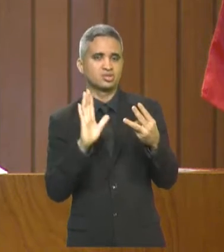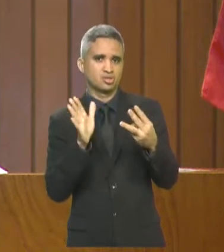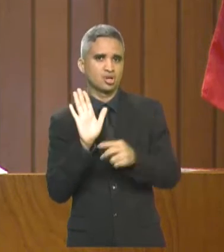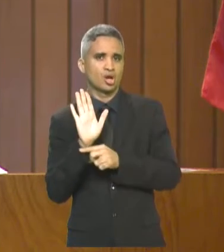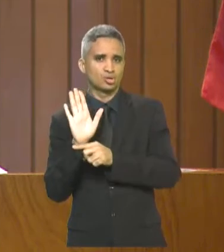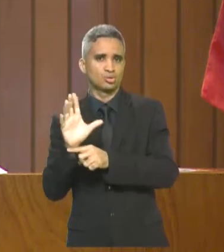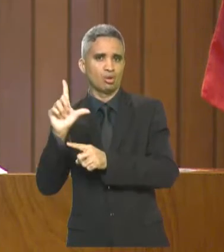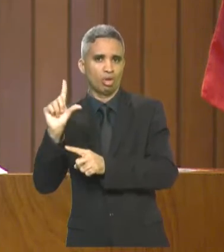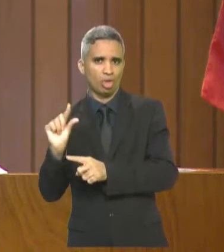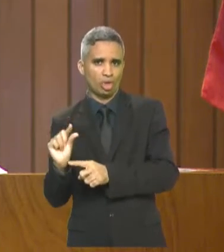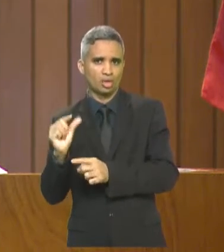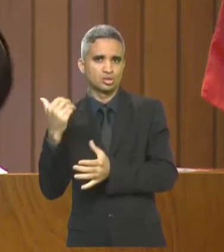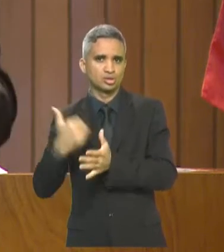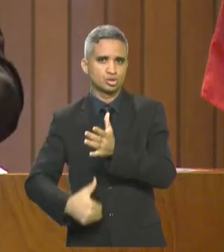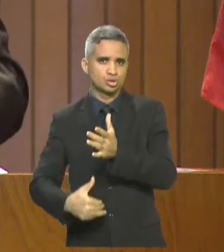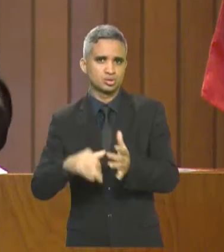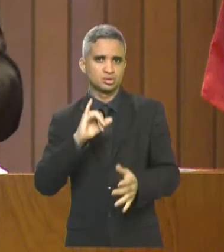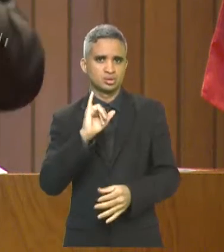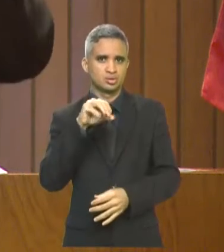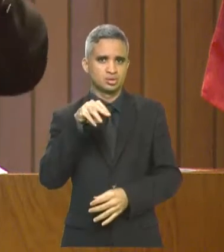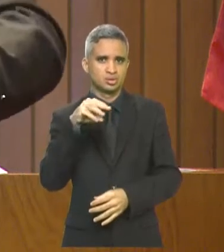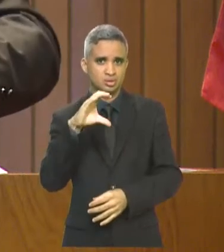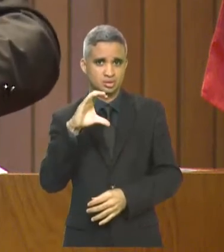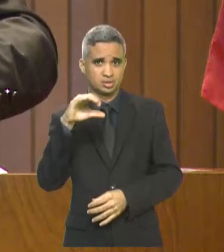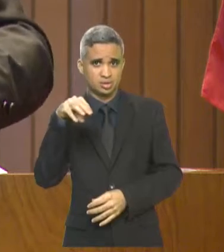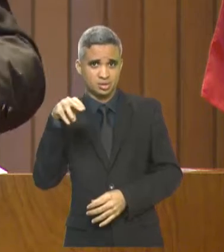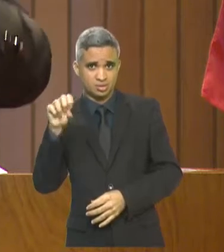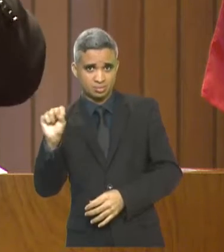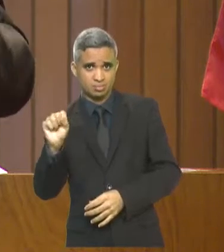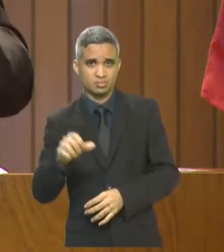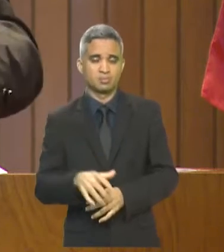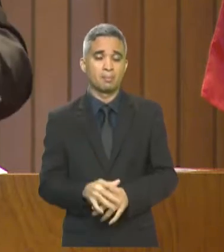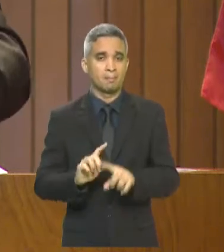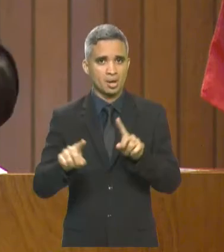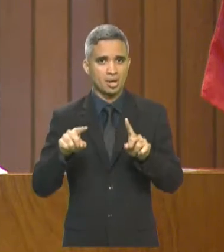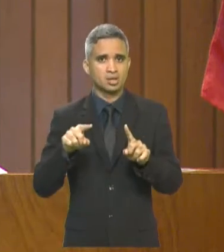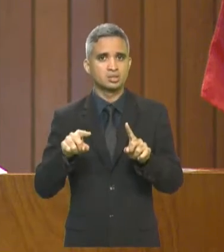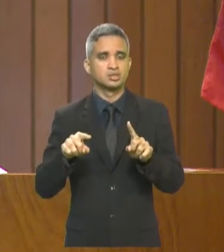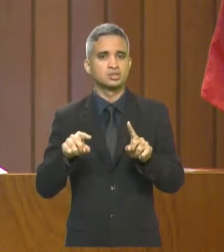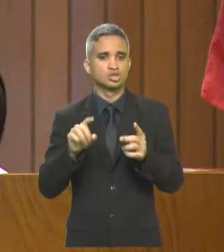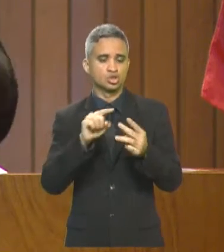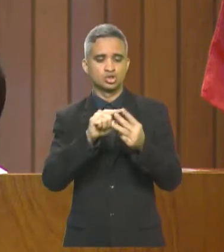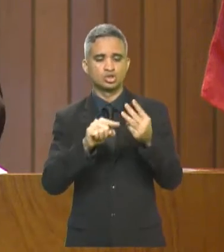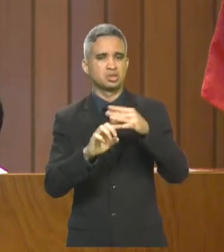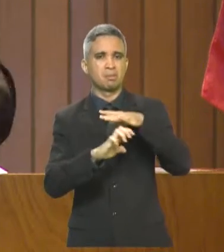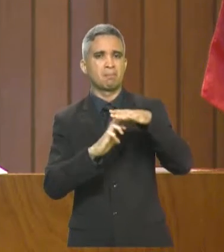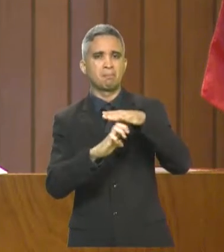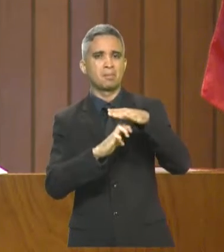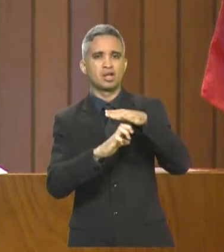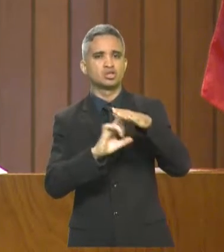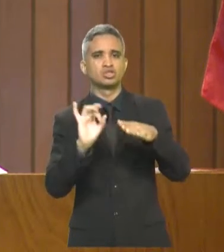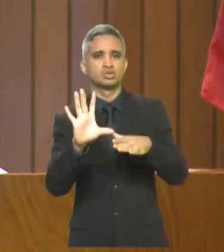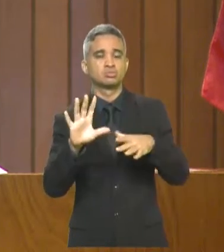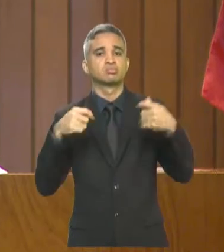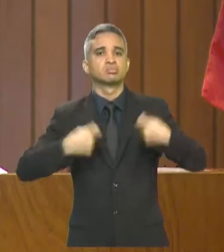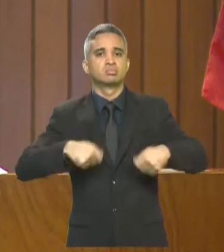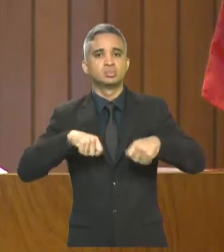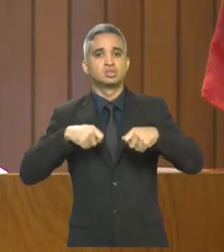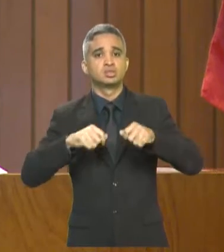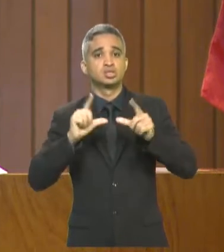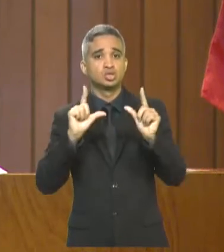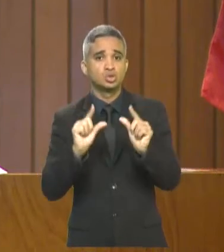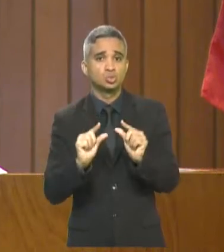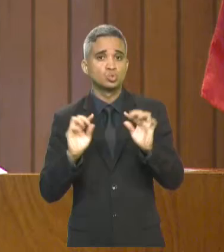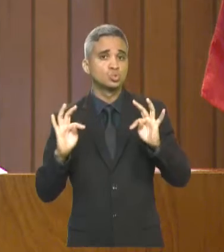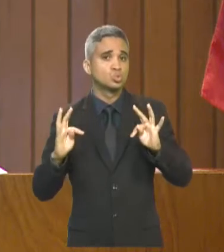população. Então nossa luta é para baixar, reduzir o ICMS dos combustíveis. Até porque a lei 7